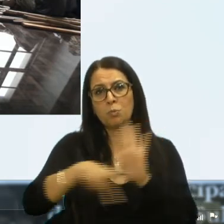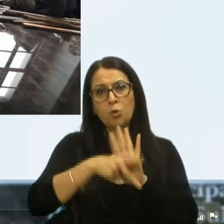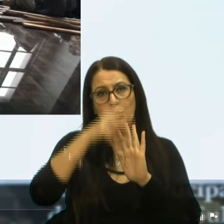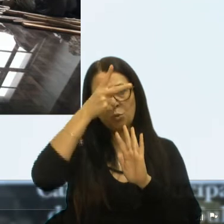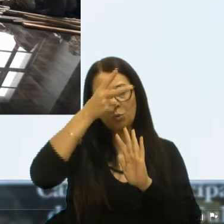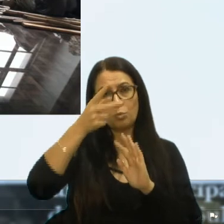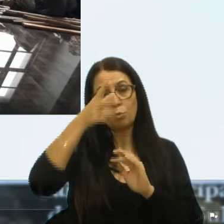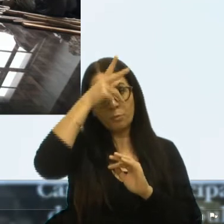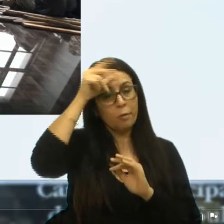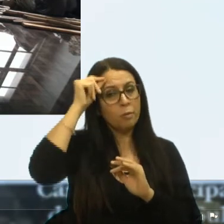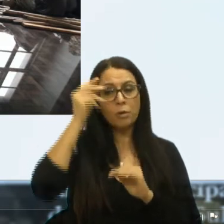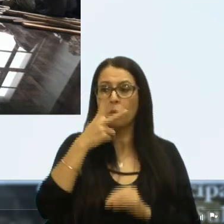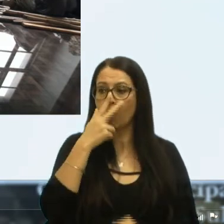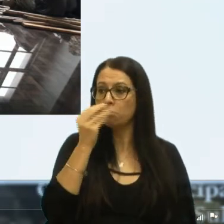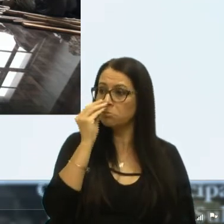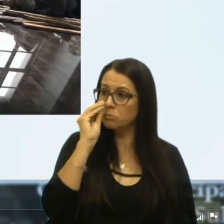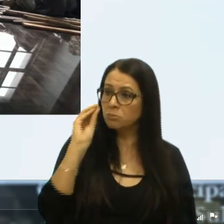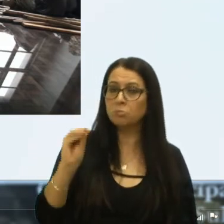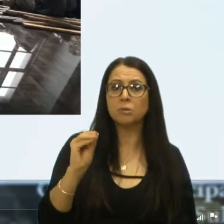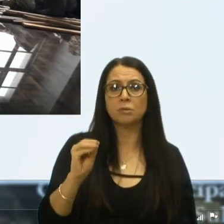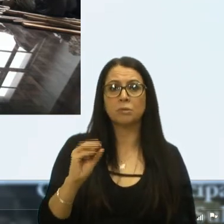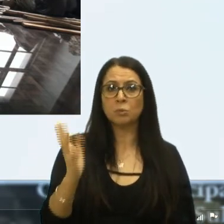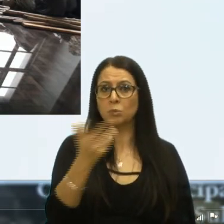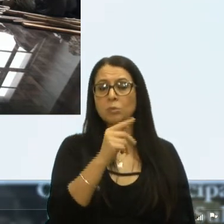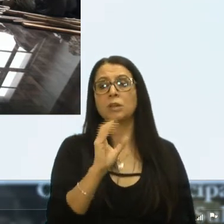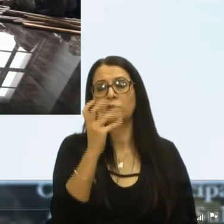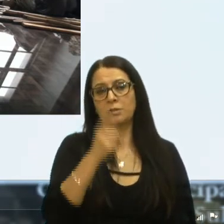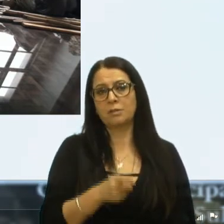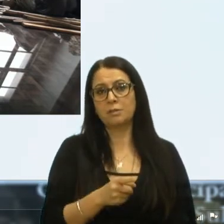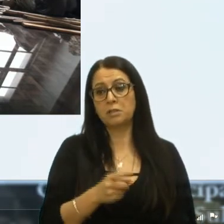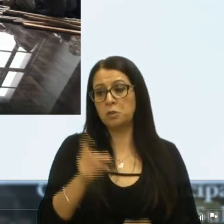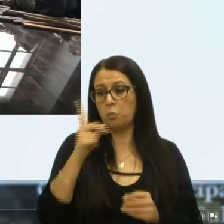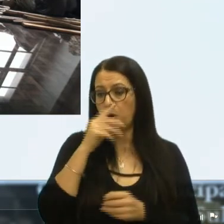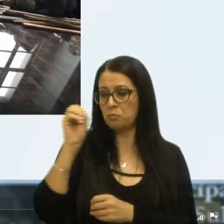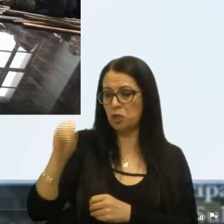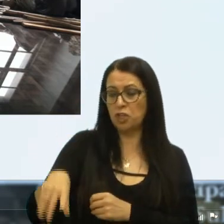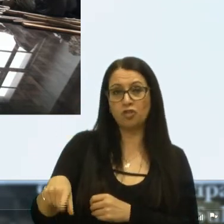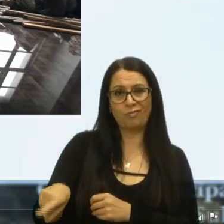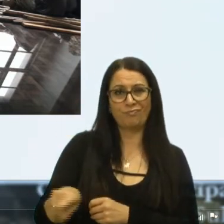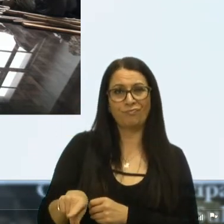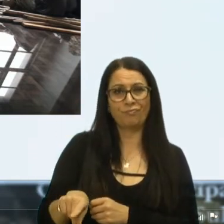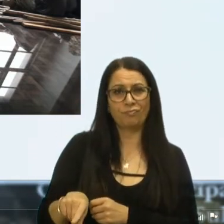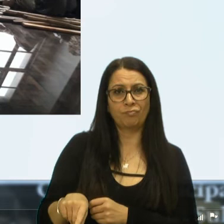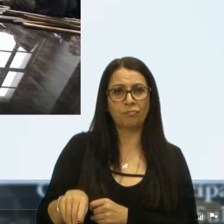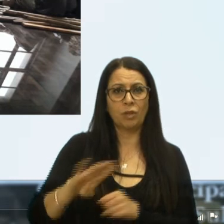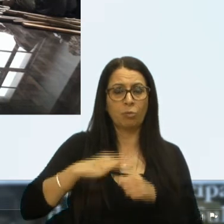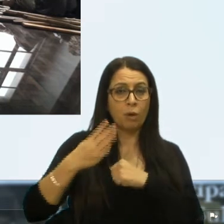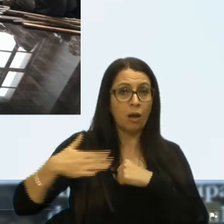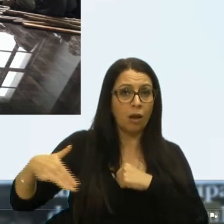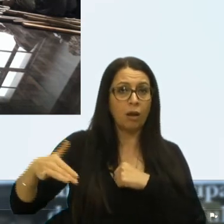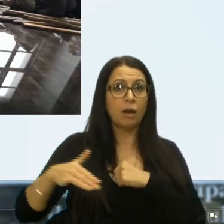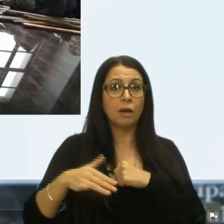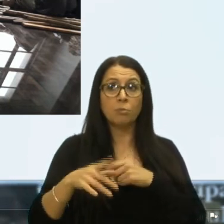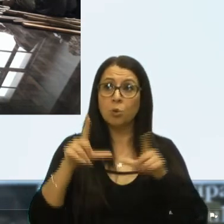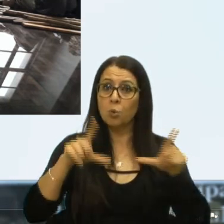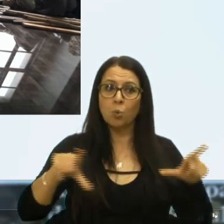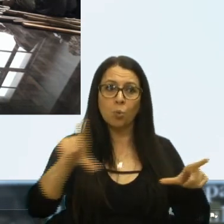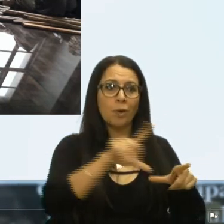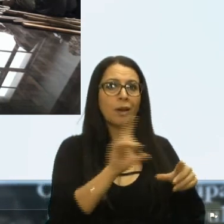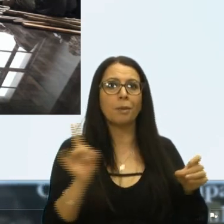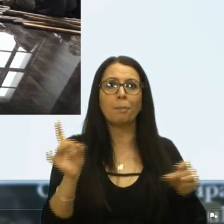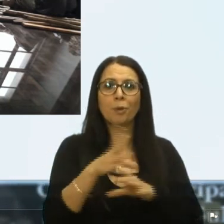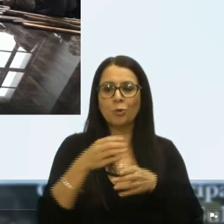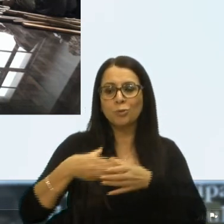É um descaso com o patrimônio público indo para o lixo. Galópolis tem um cenário pronto para